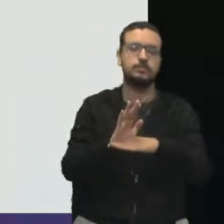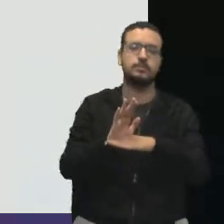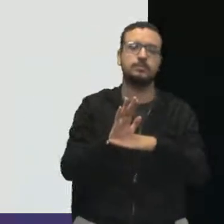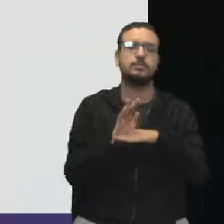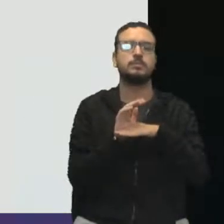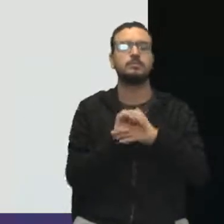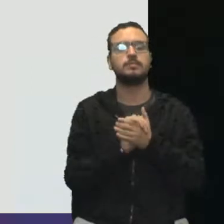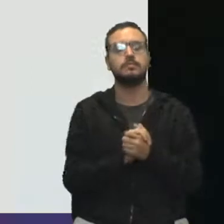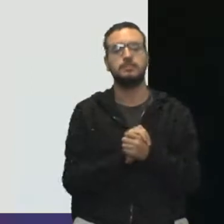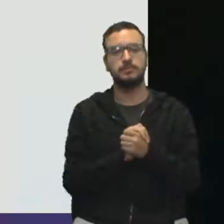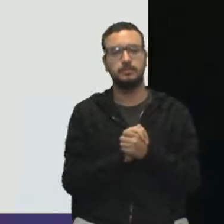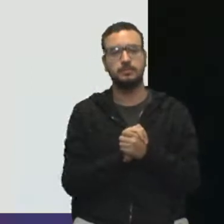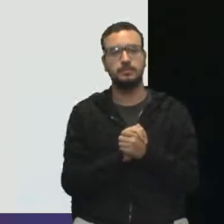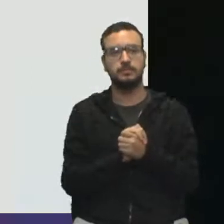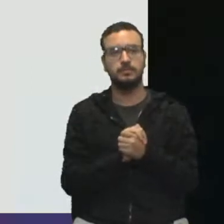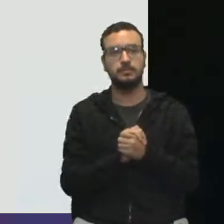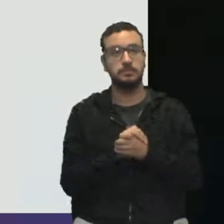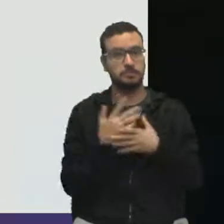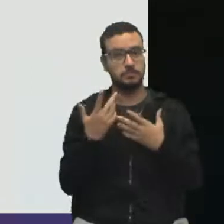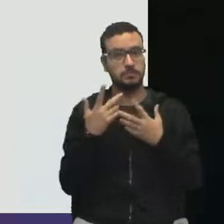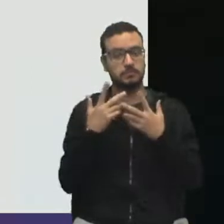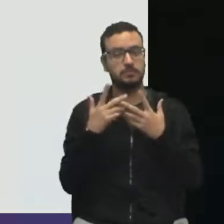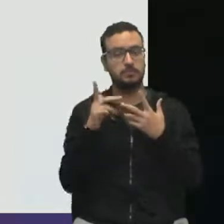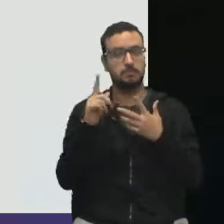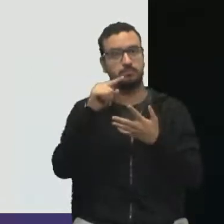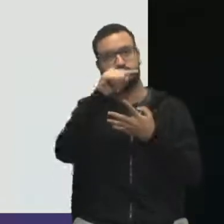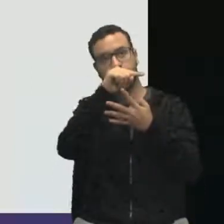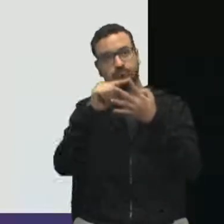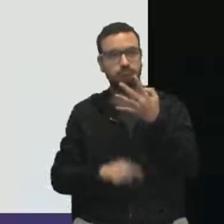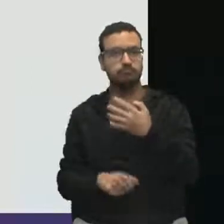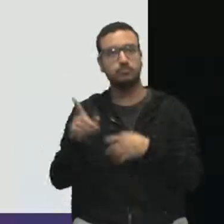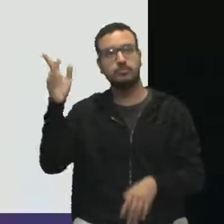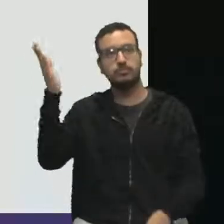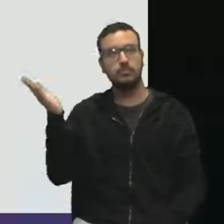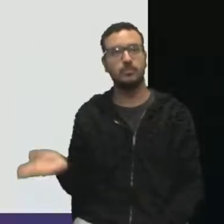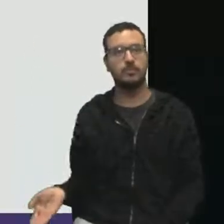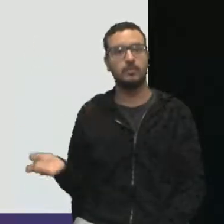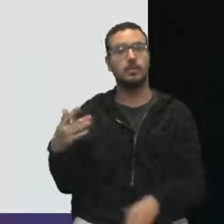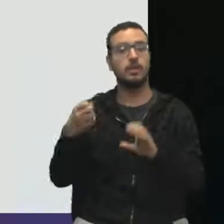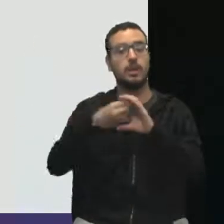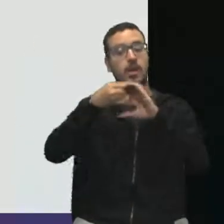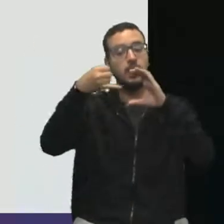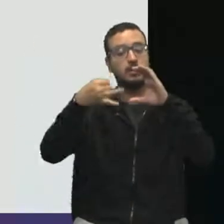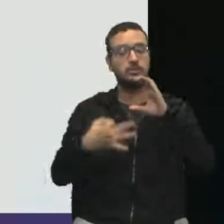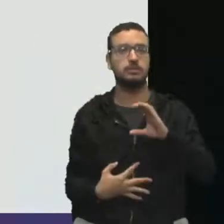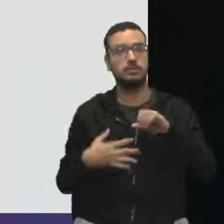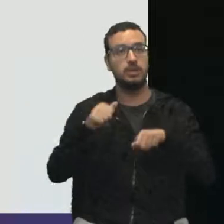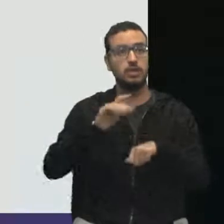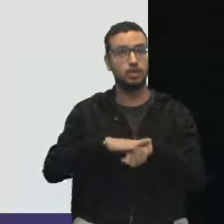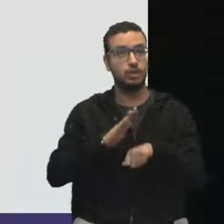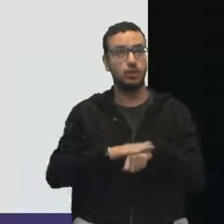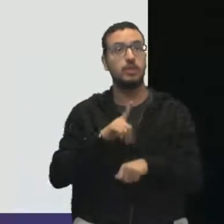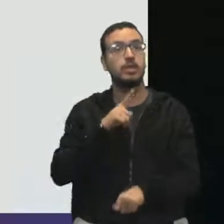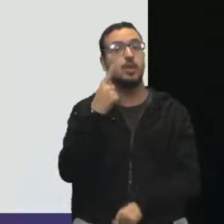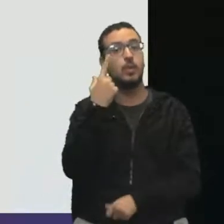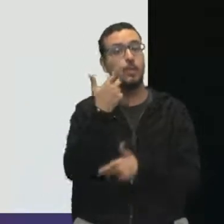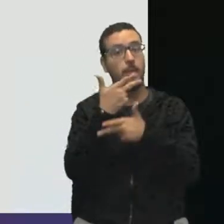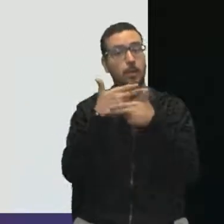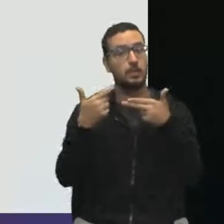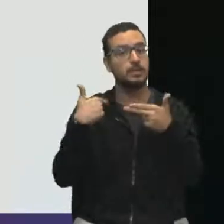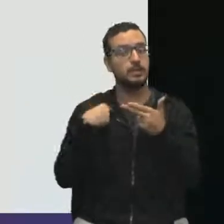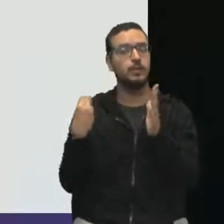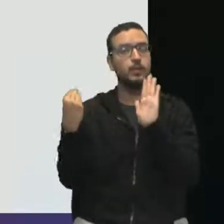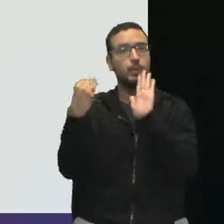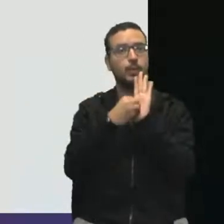autoconfiança. Essas são as principais características de atitude. E tem uma que eu vou